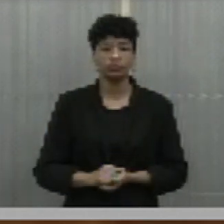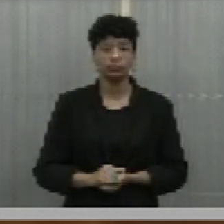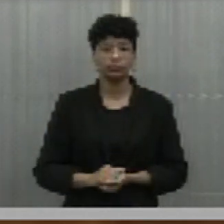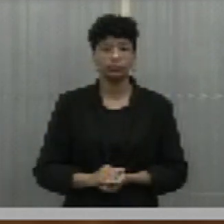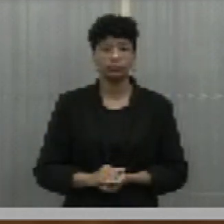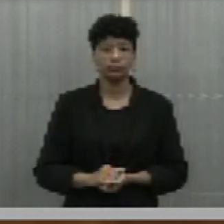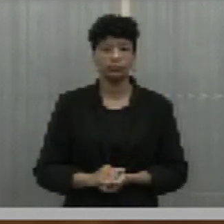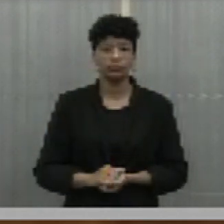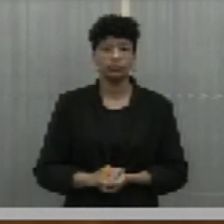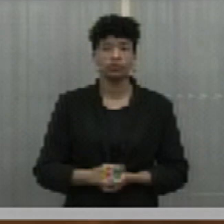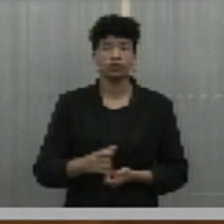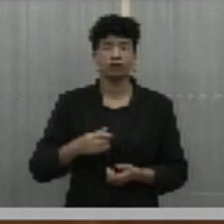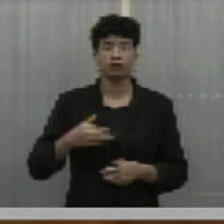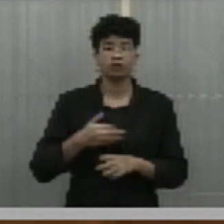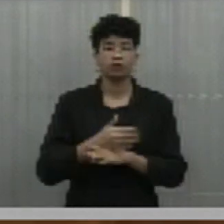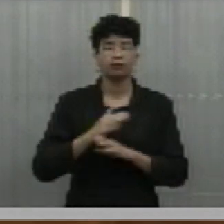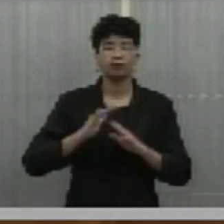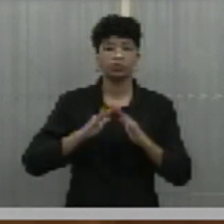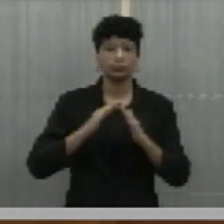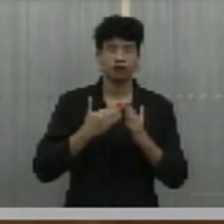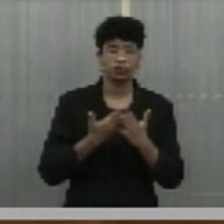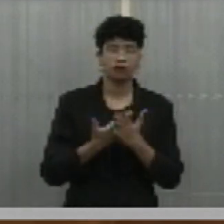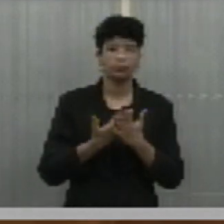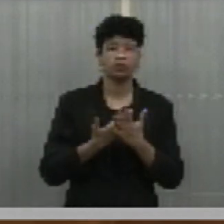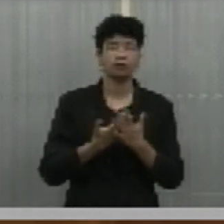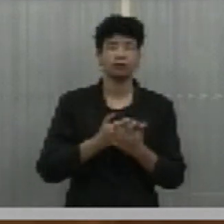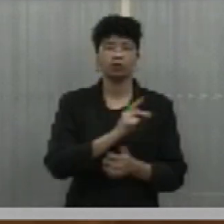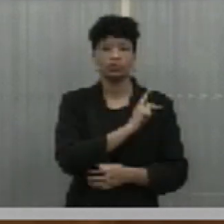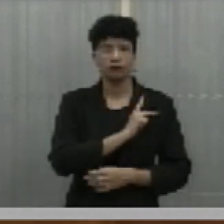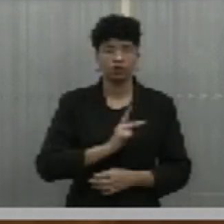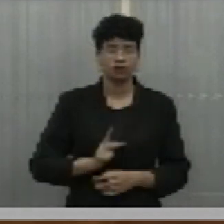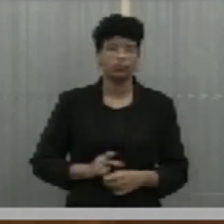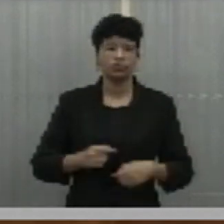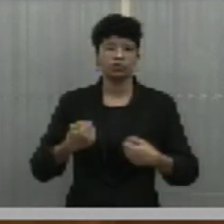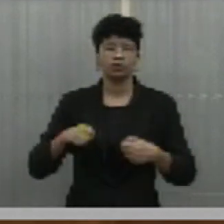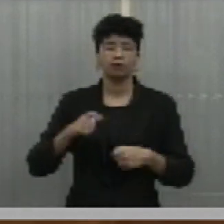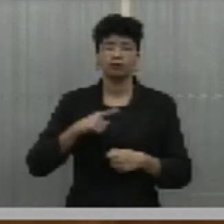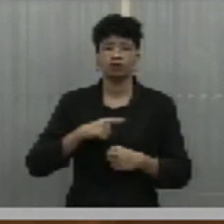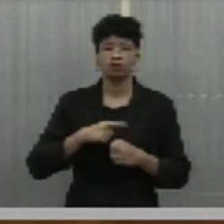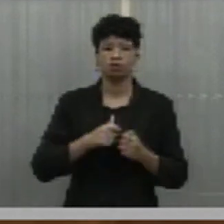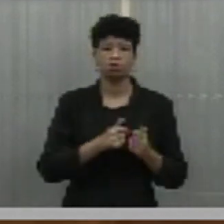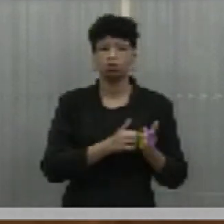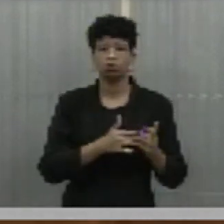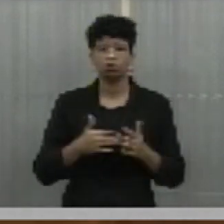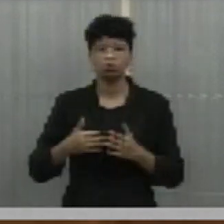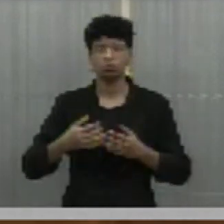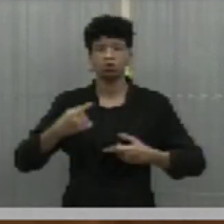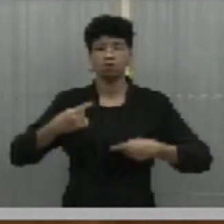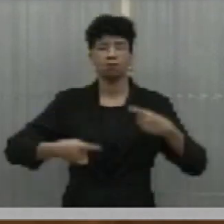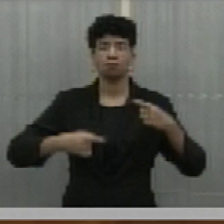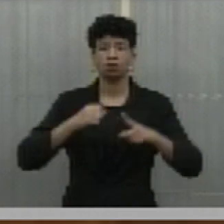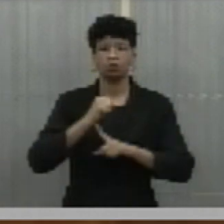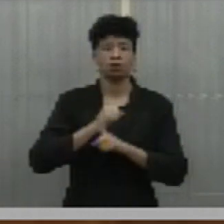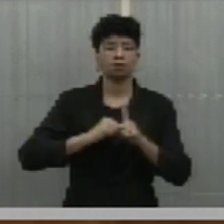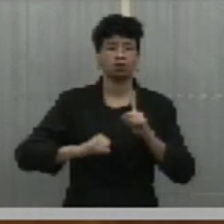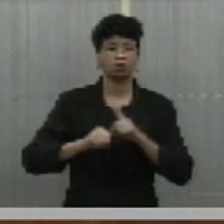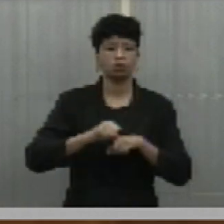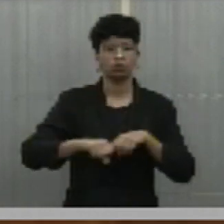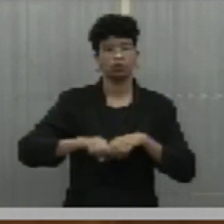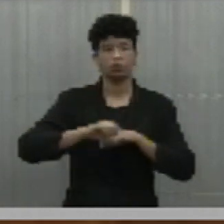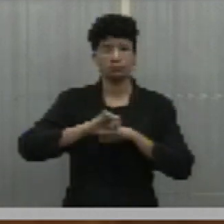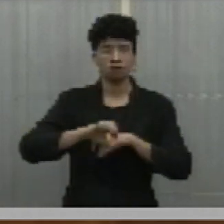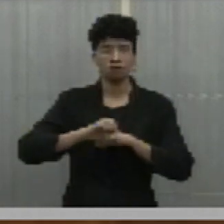fui para a Escola Nacional de Administração Pública, sempre tentando manter uma trajetória vinculada a políticas sociais e educacionais.